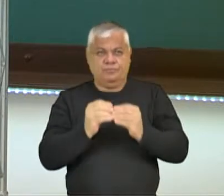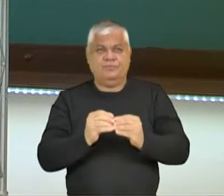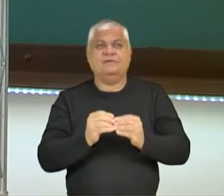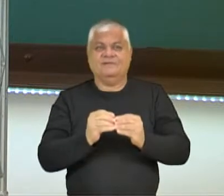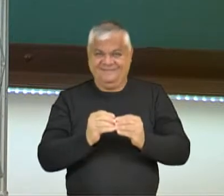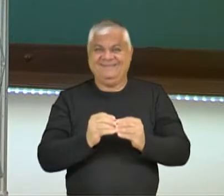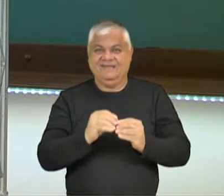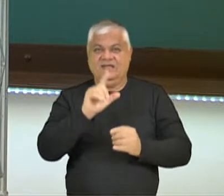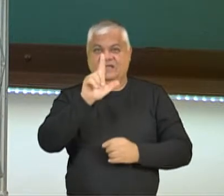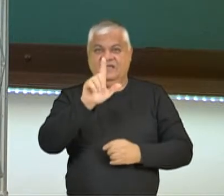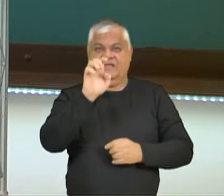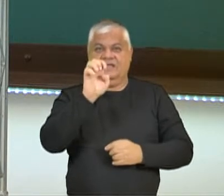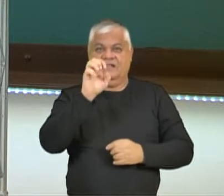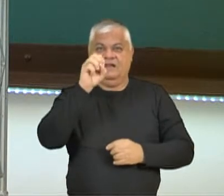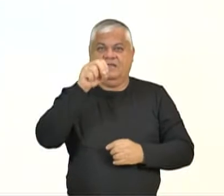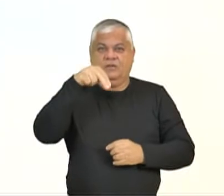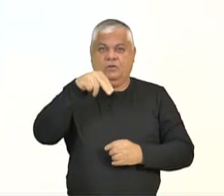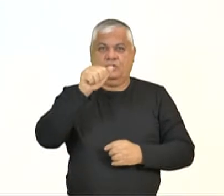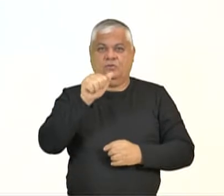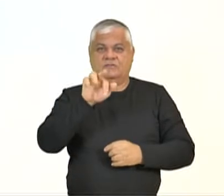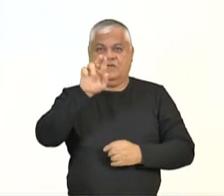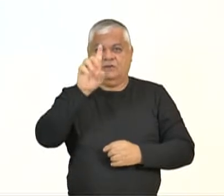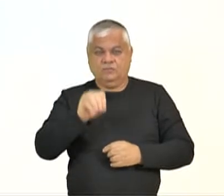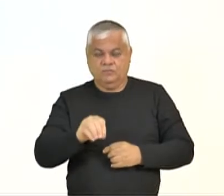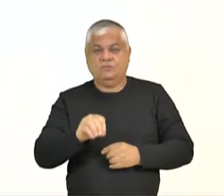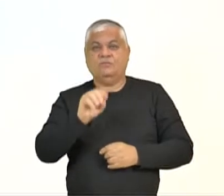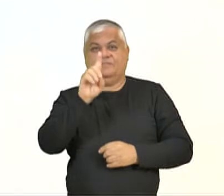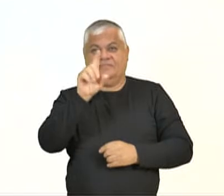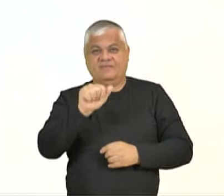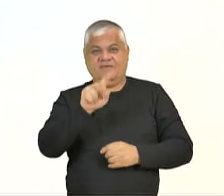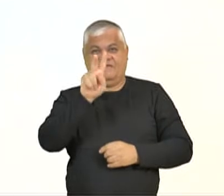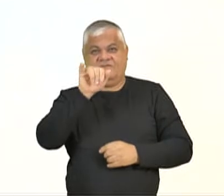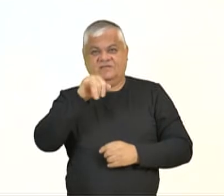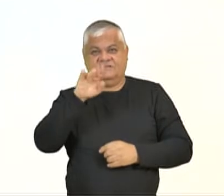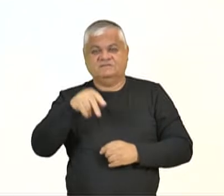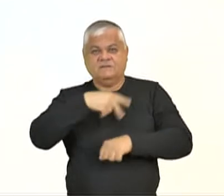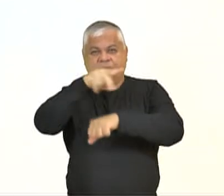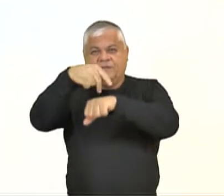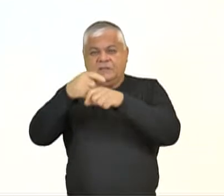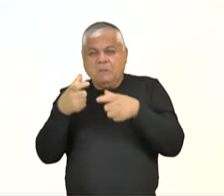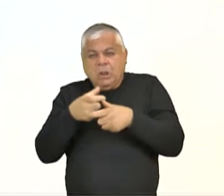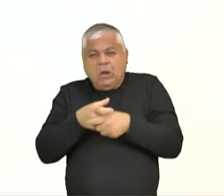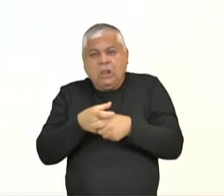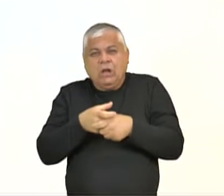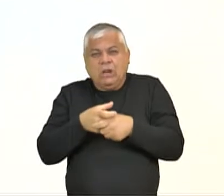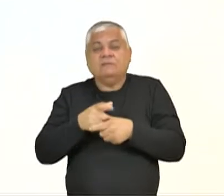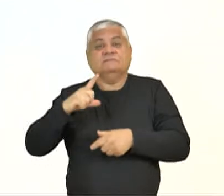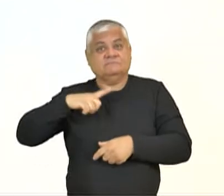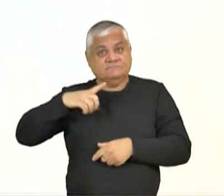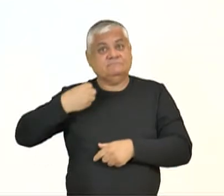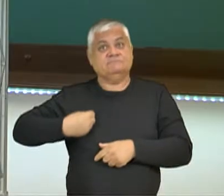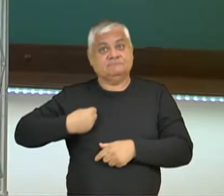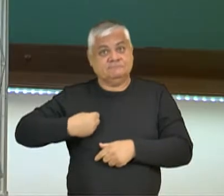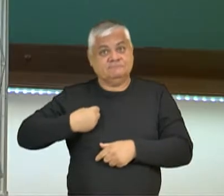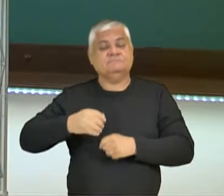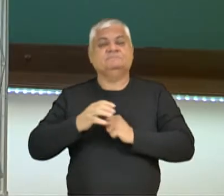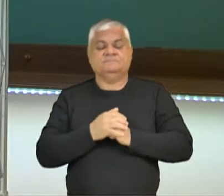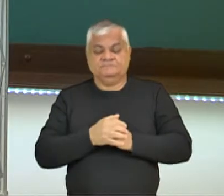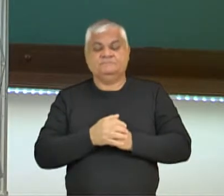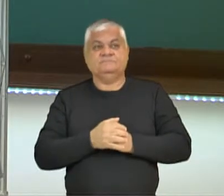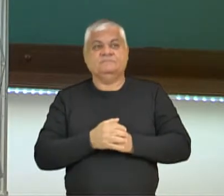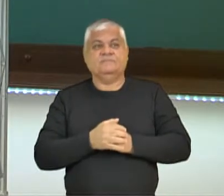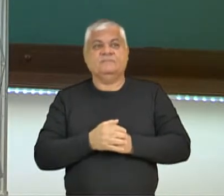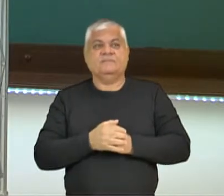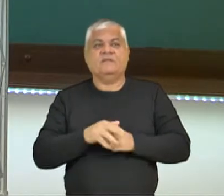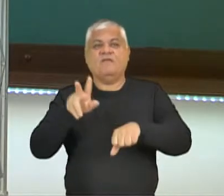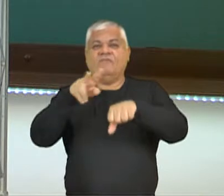aqui, ó, que aparece bastante também, principalmente em países pequenininhos, que a gente não consegue enxergar, tá ele lá. Essa